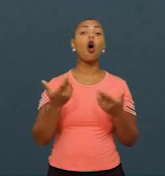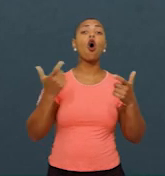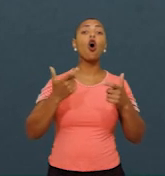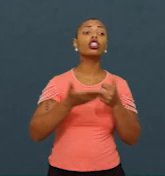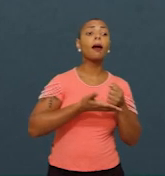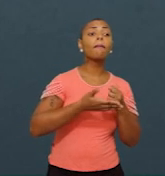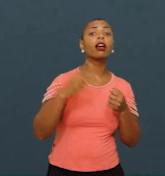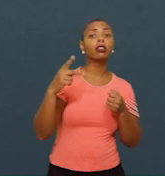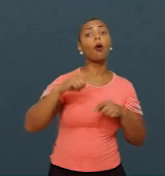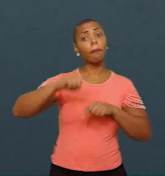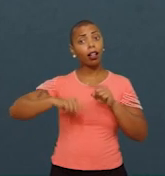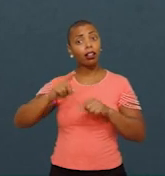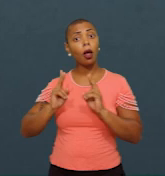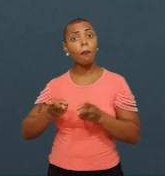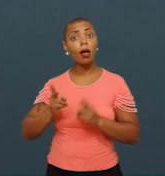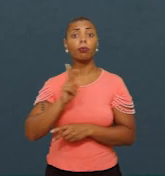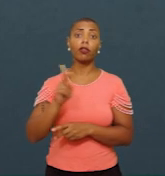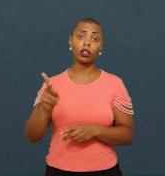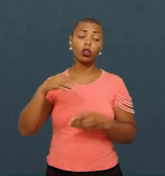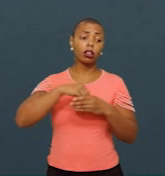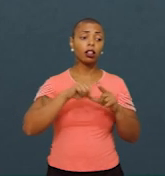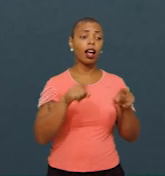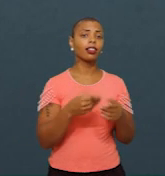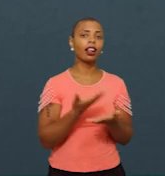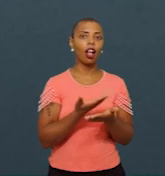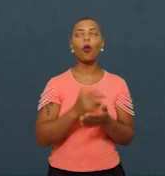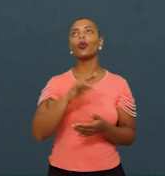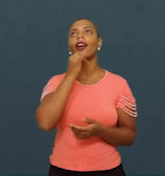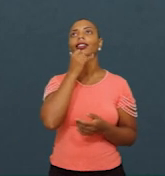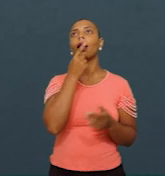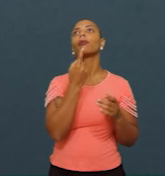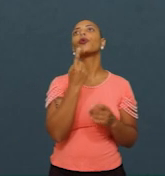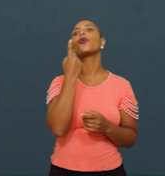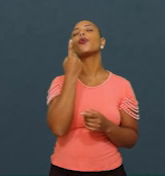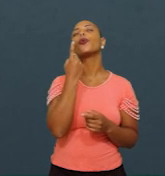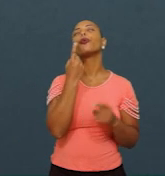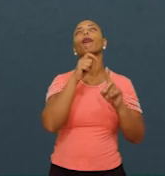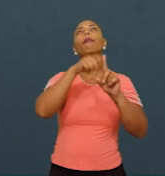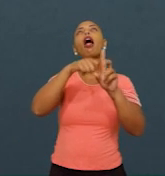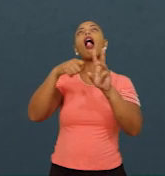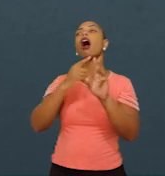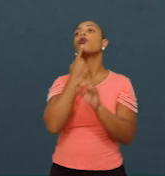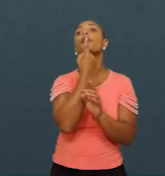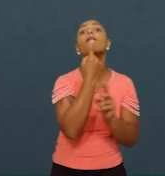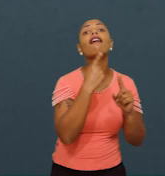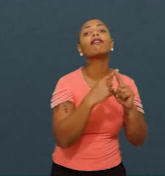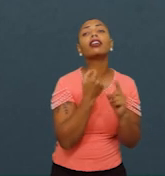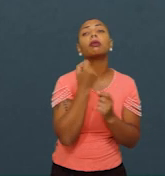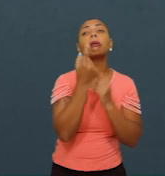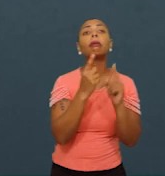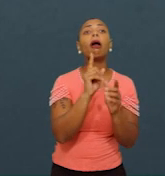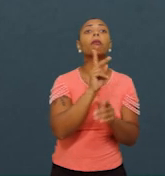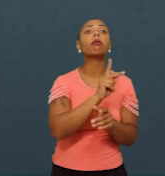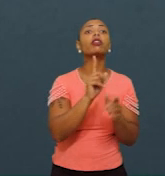aquele professor vai ter para trabalhar em sala de aula. Então, não é tirar o professor uma vez a cada X meses, raramente fazer uma grande